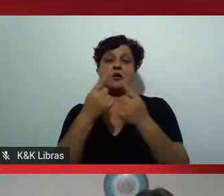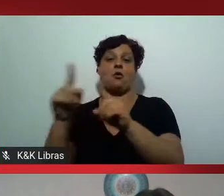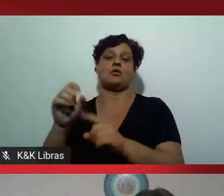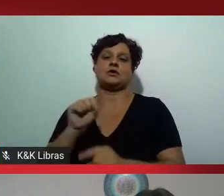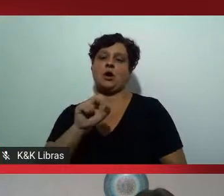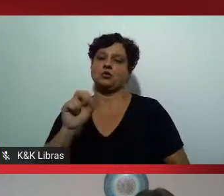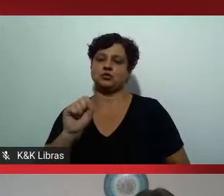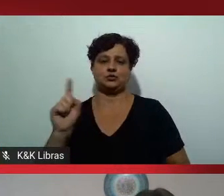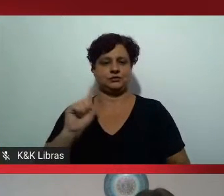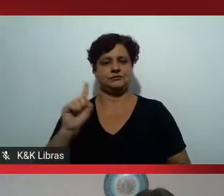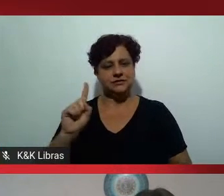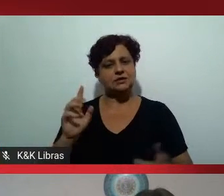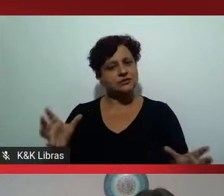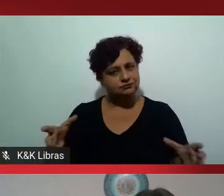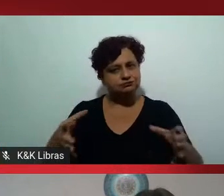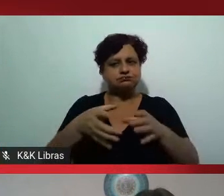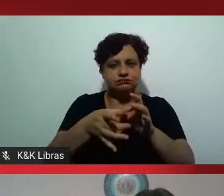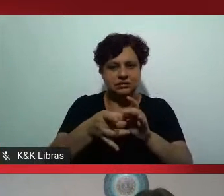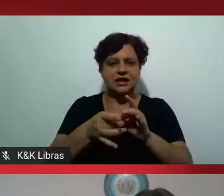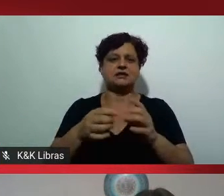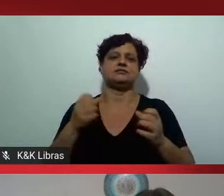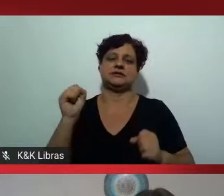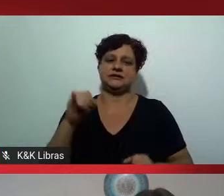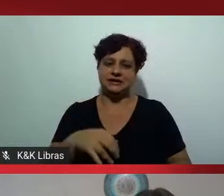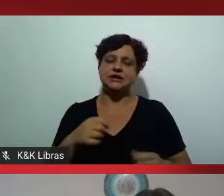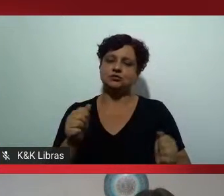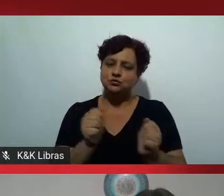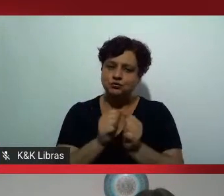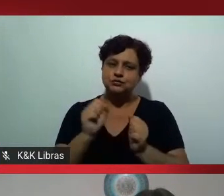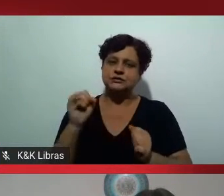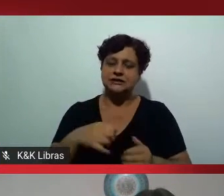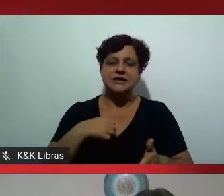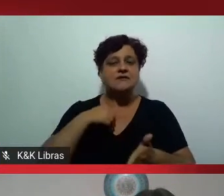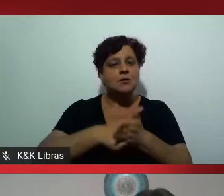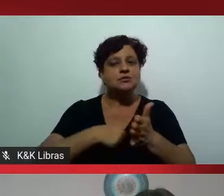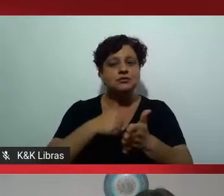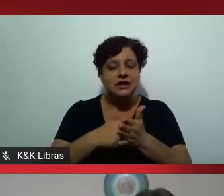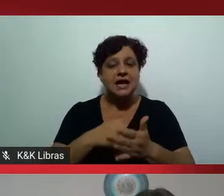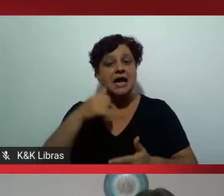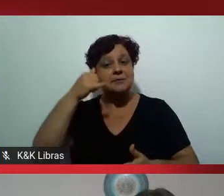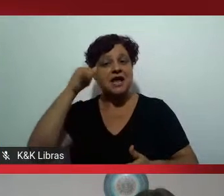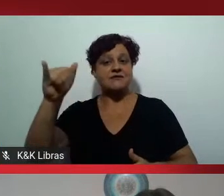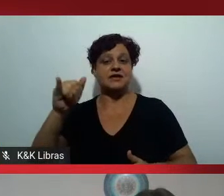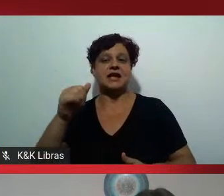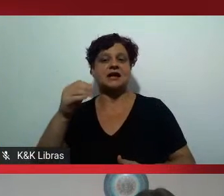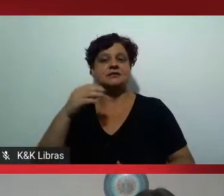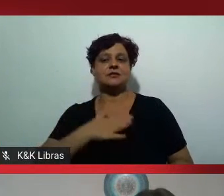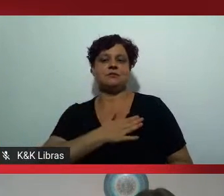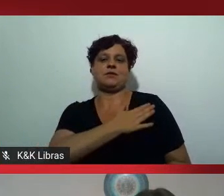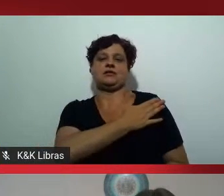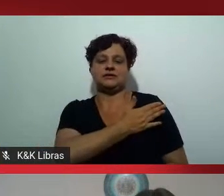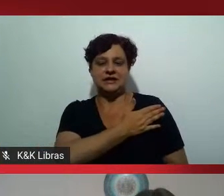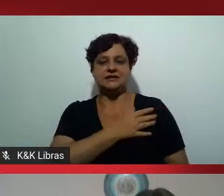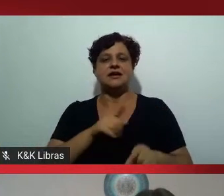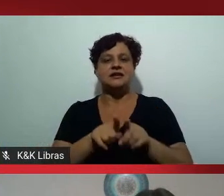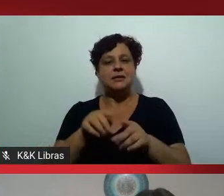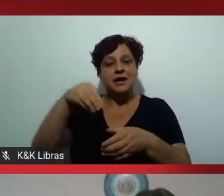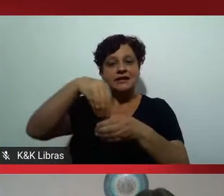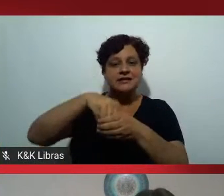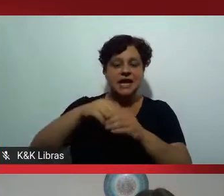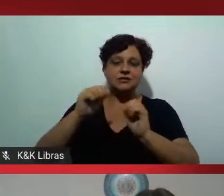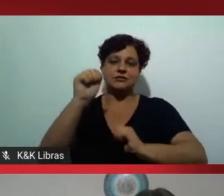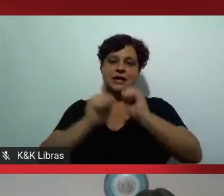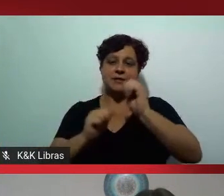ao SUS essas coisas parecem que não não se juntam né lutar contra o racismo estrutural contra o racismo